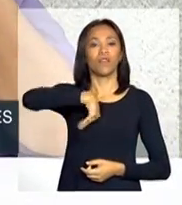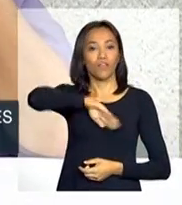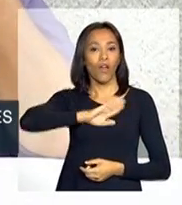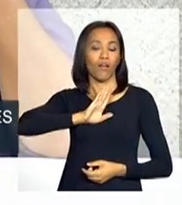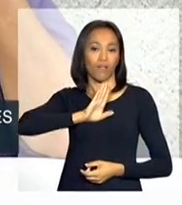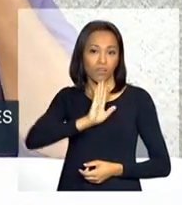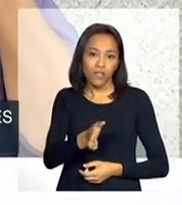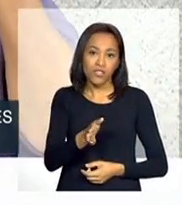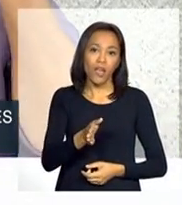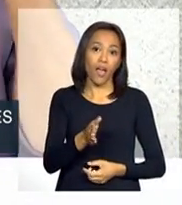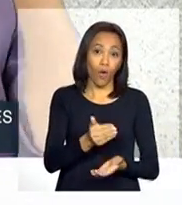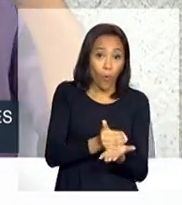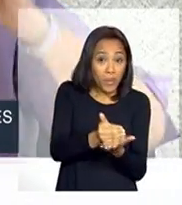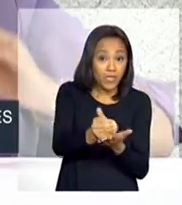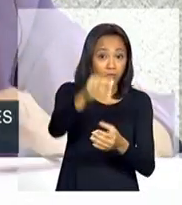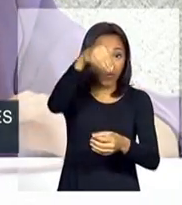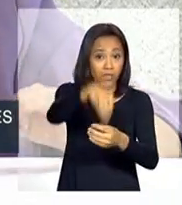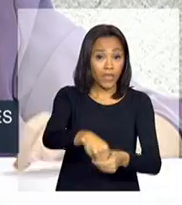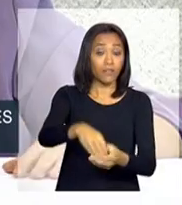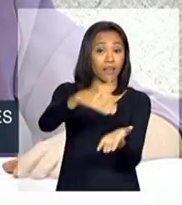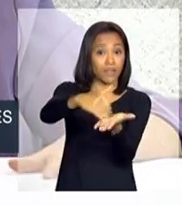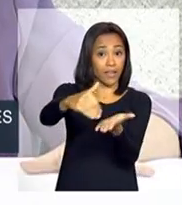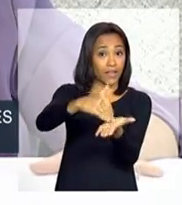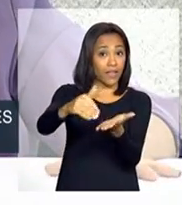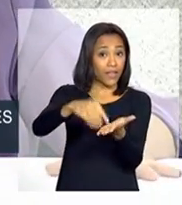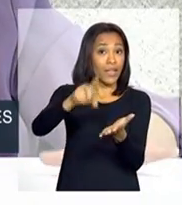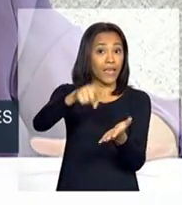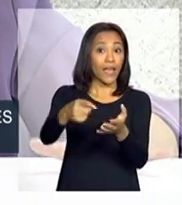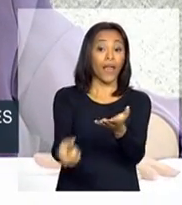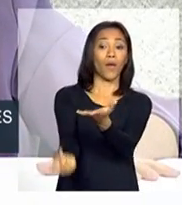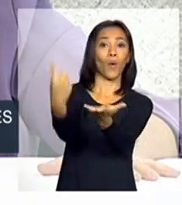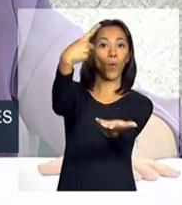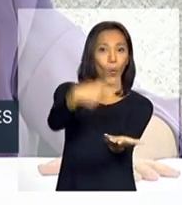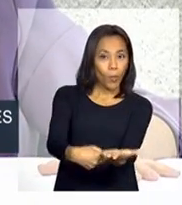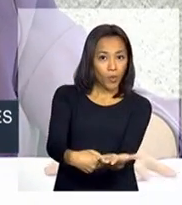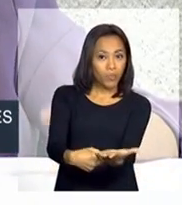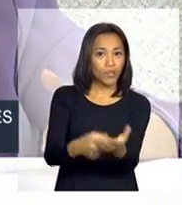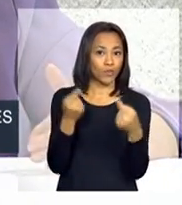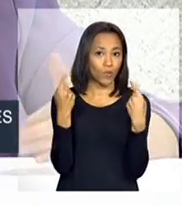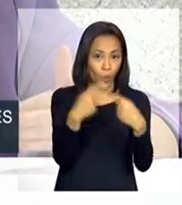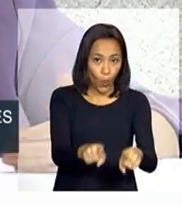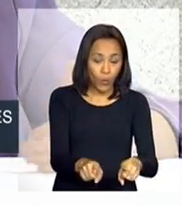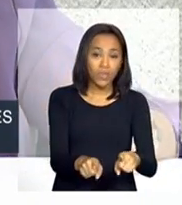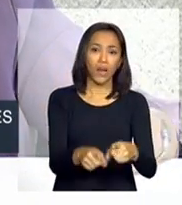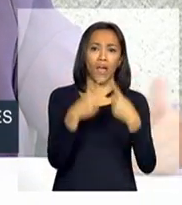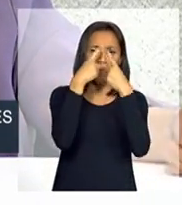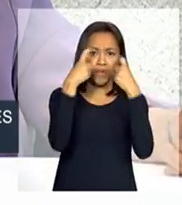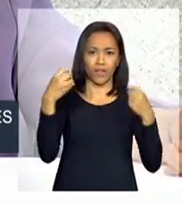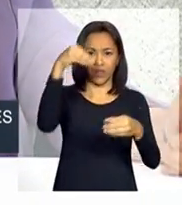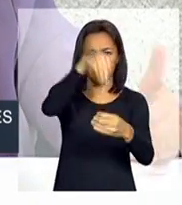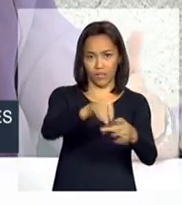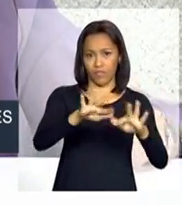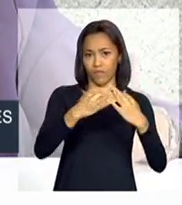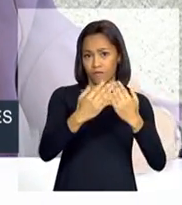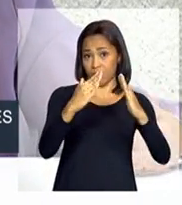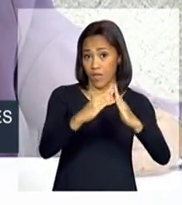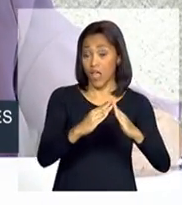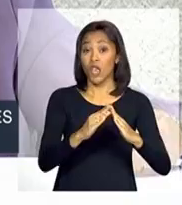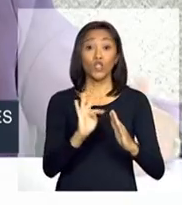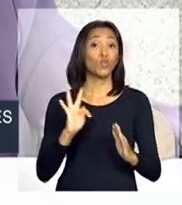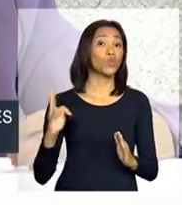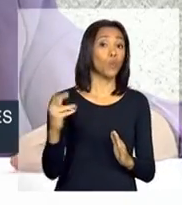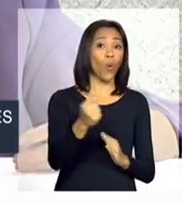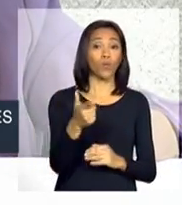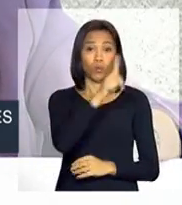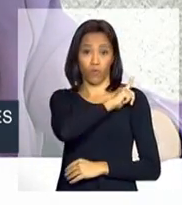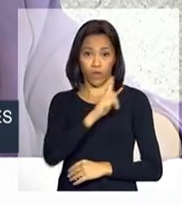lá na Secretaria, que é pacto de enfrentamento à violência doméstica. Todos os governadores das 27,